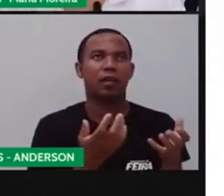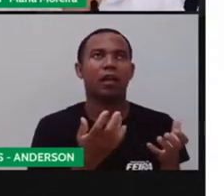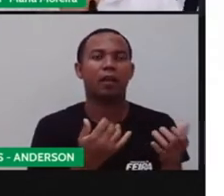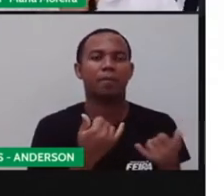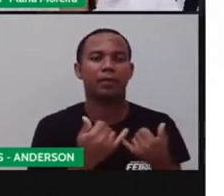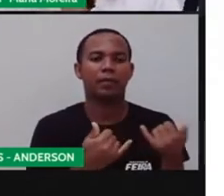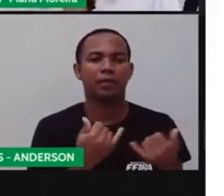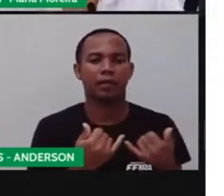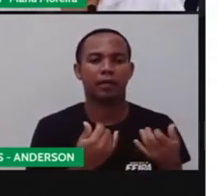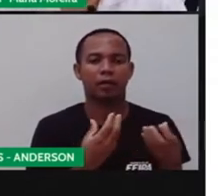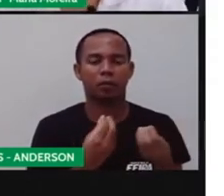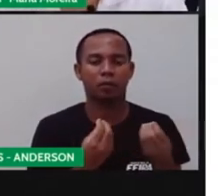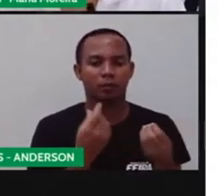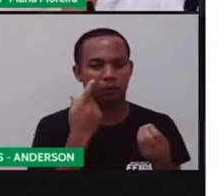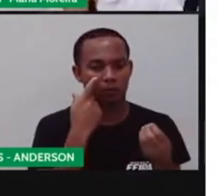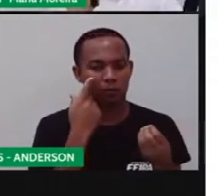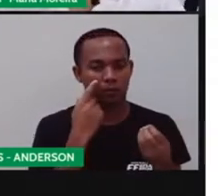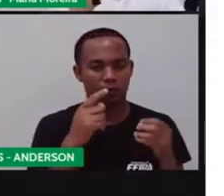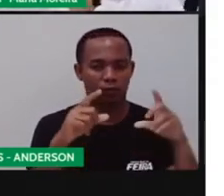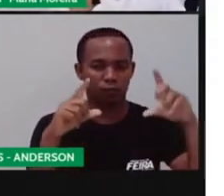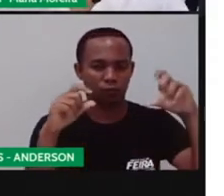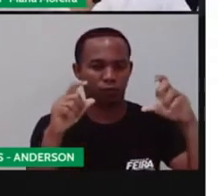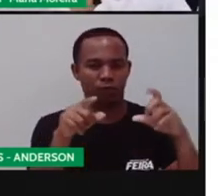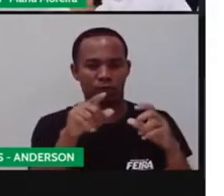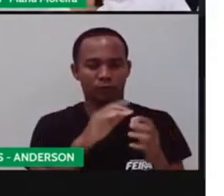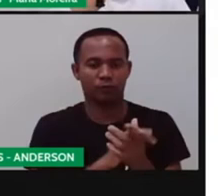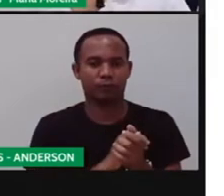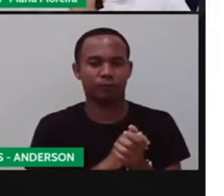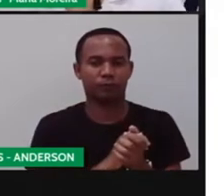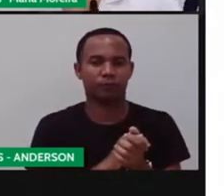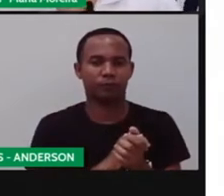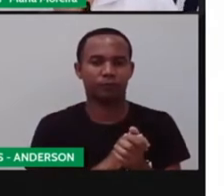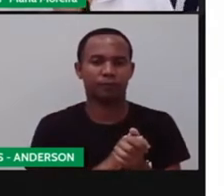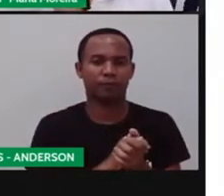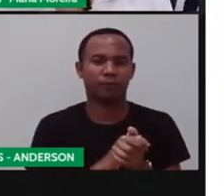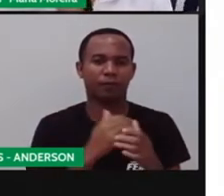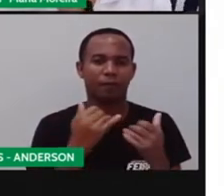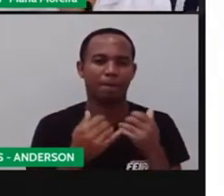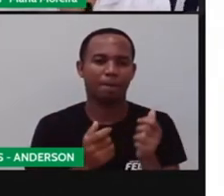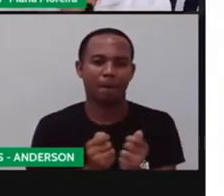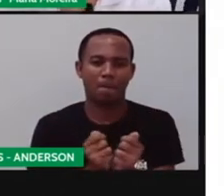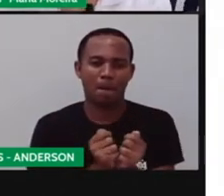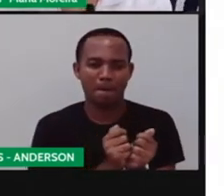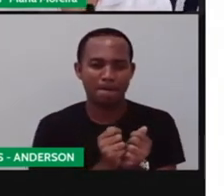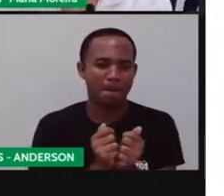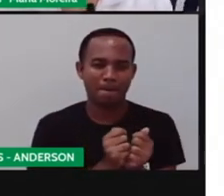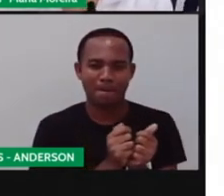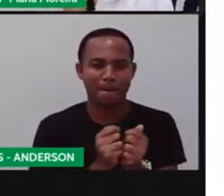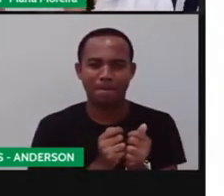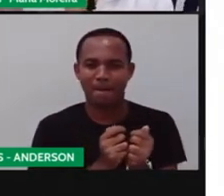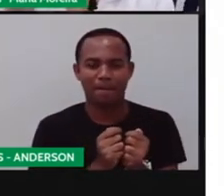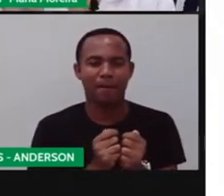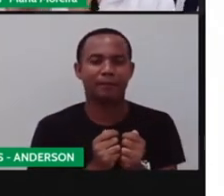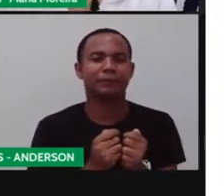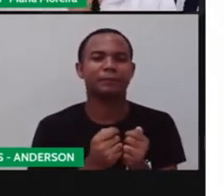Olha a imagem aí. Mario. Mario Bros. Né? Jogo de videogame. Tem animação também.